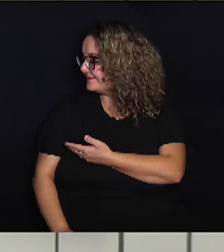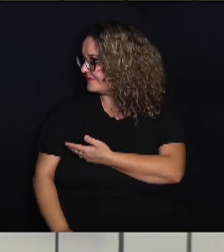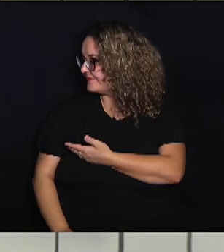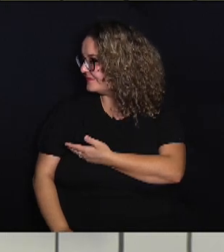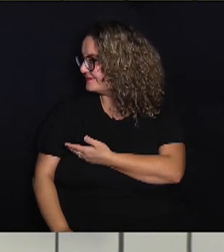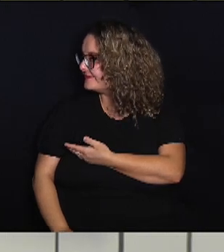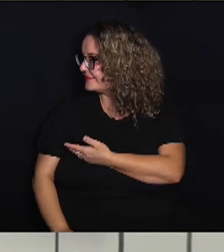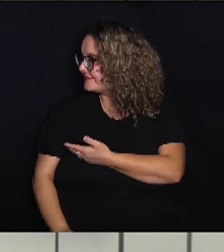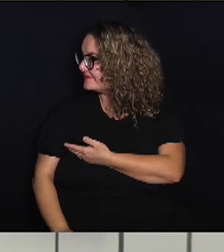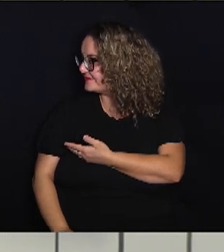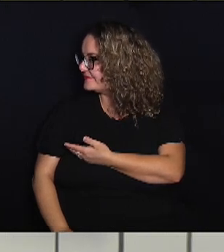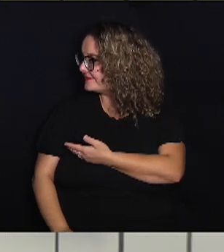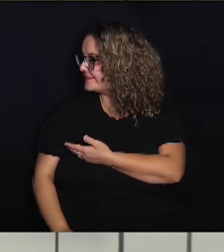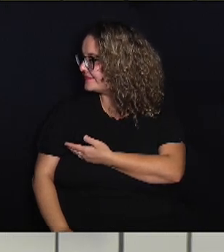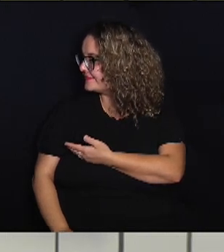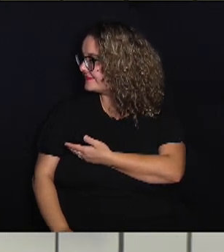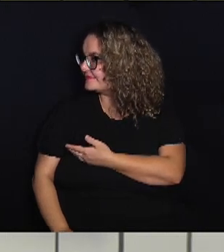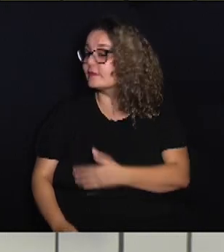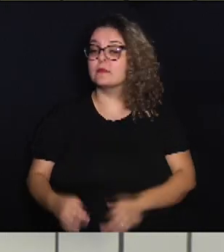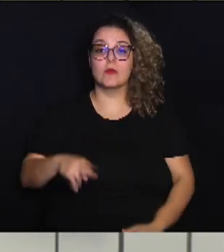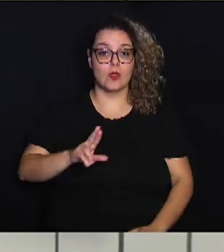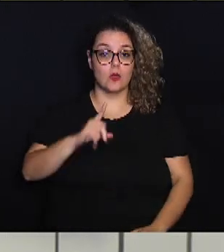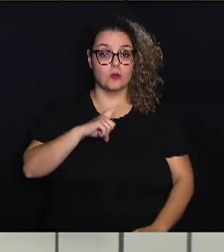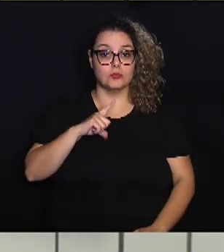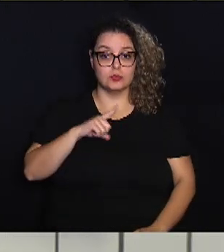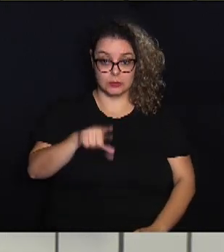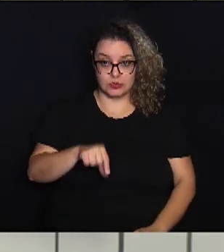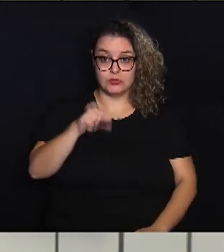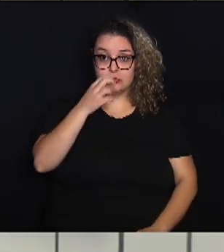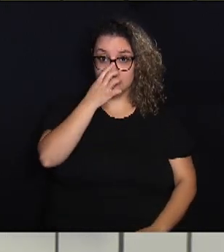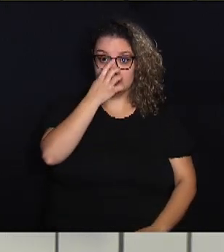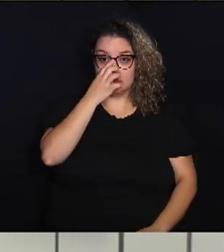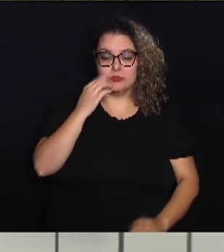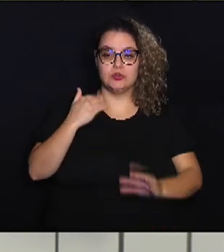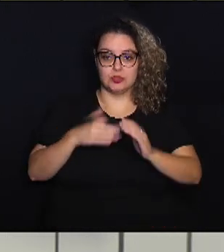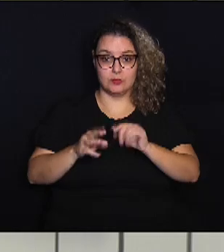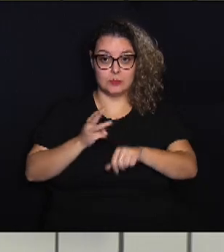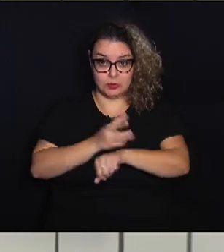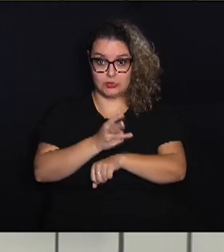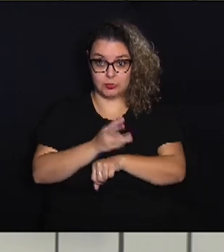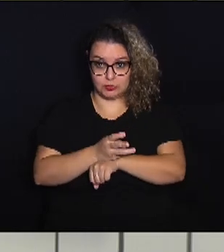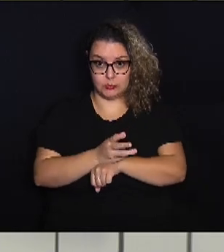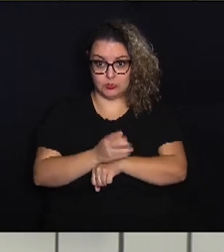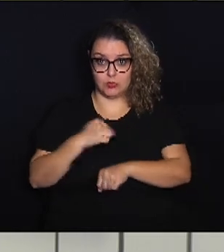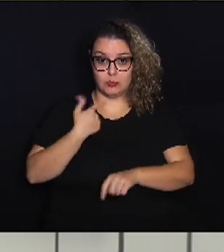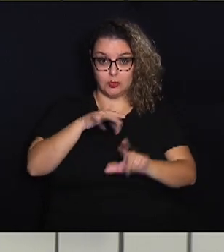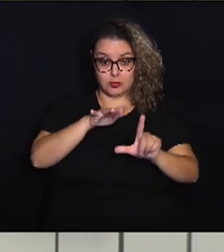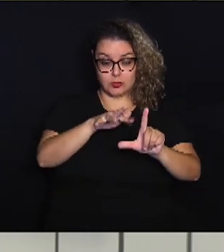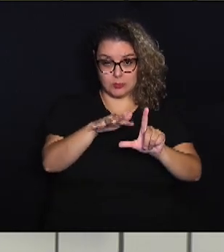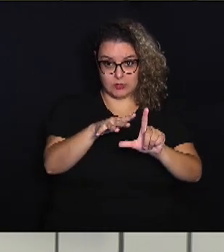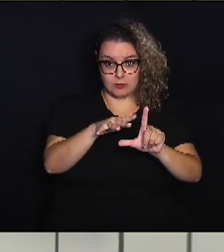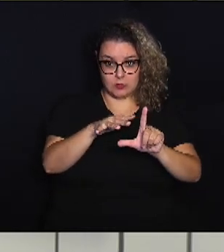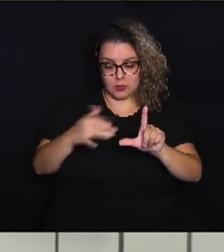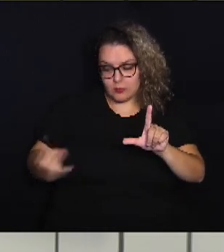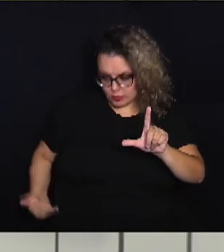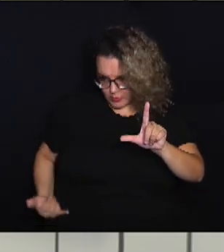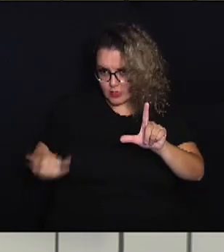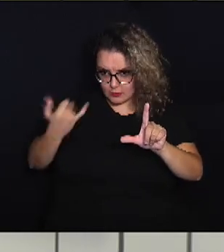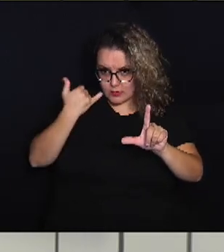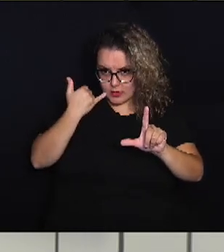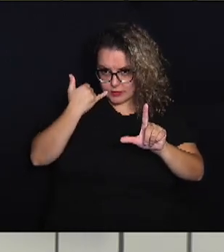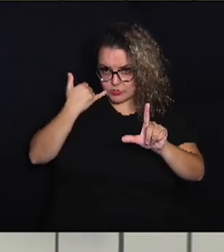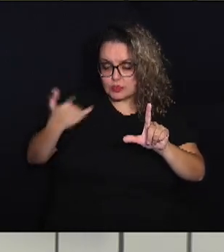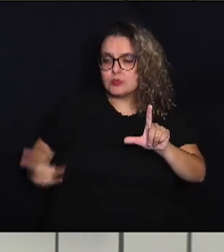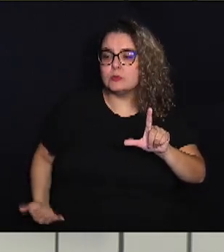-3776. Ou você tem a opção de enviar esta mensagem pelo nosso QR Code. Está com o seu celular aí perto?